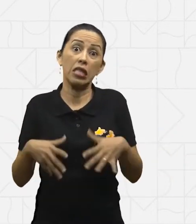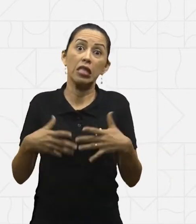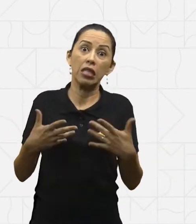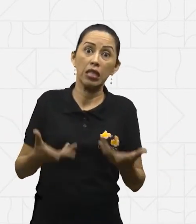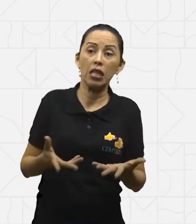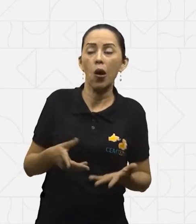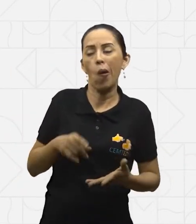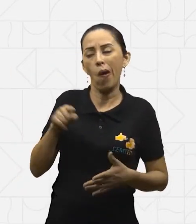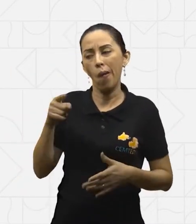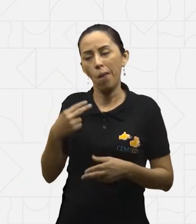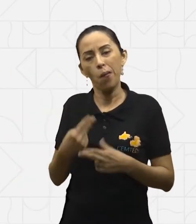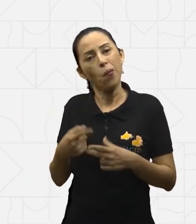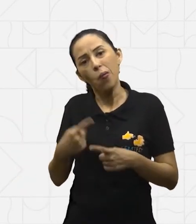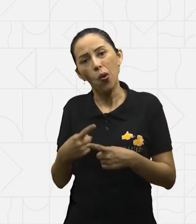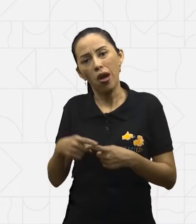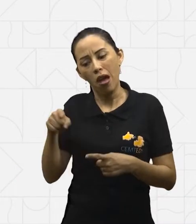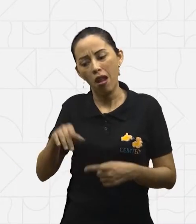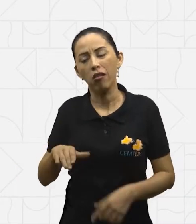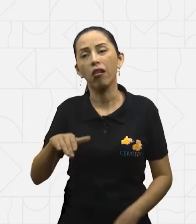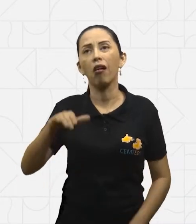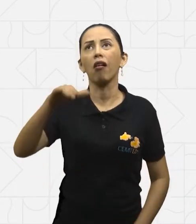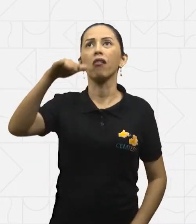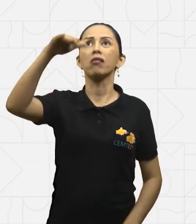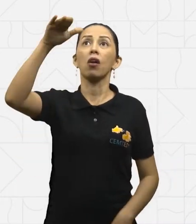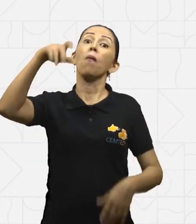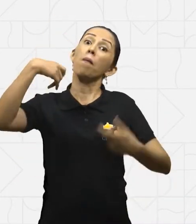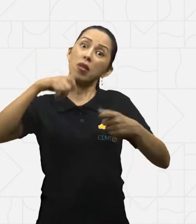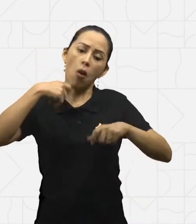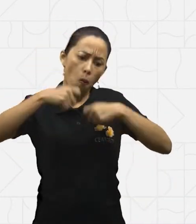alimento para dar essa energia que o corpo dele precisa.